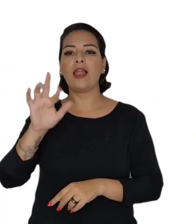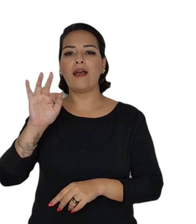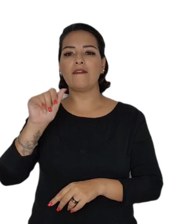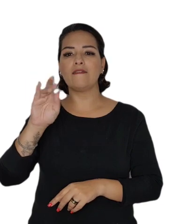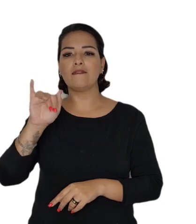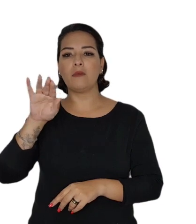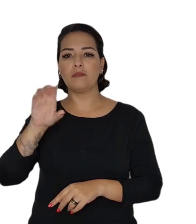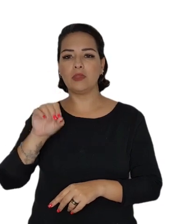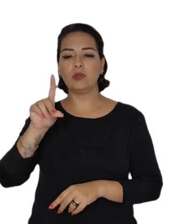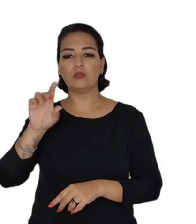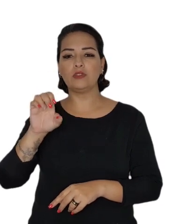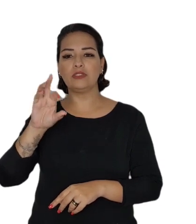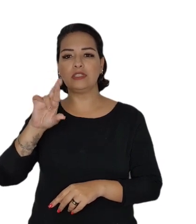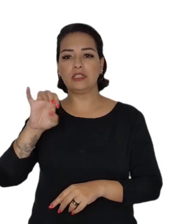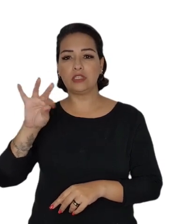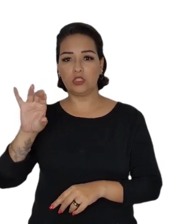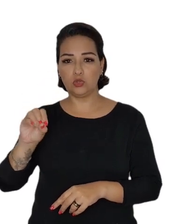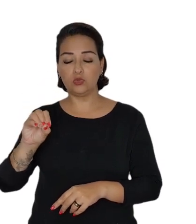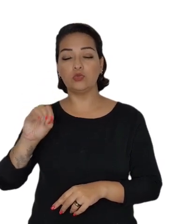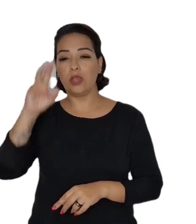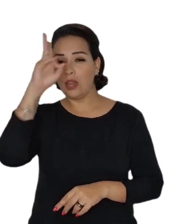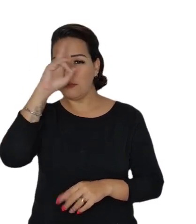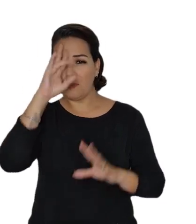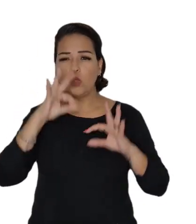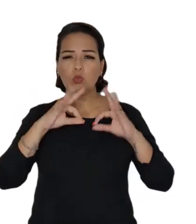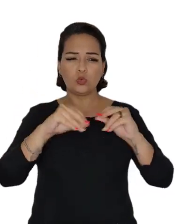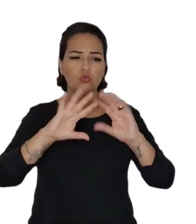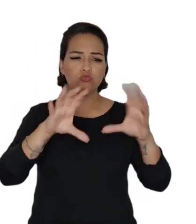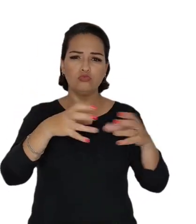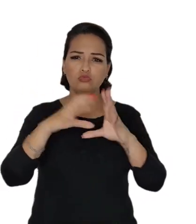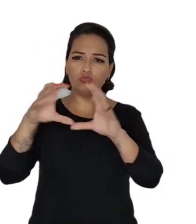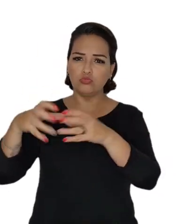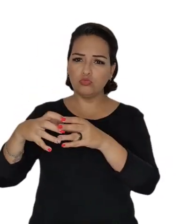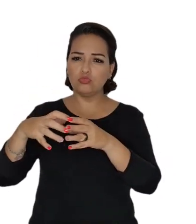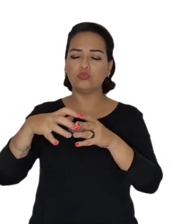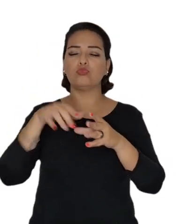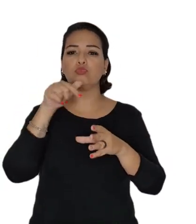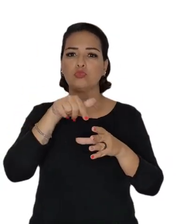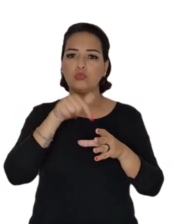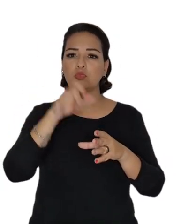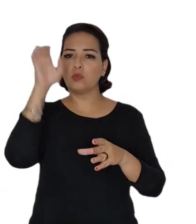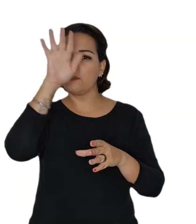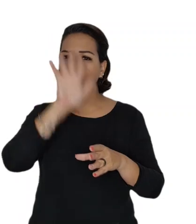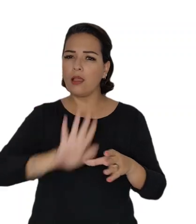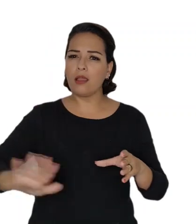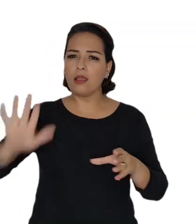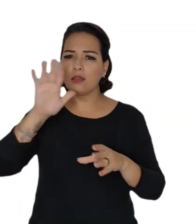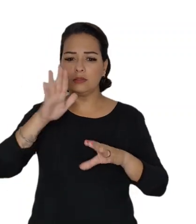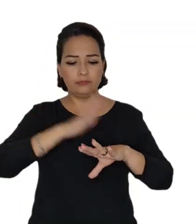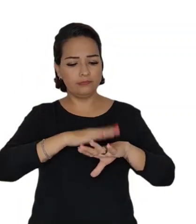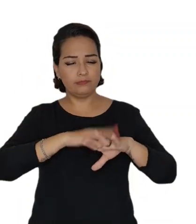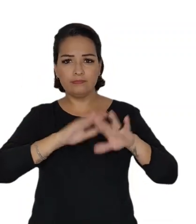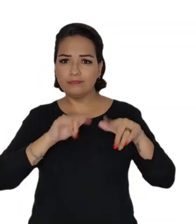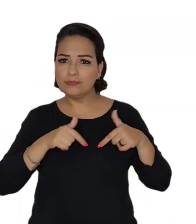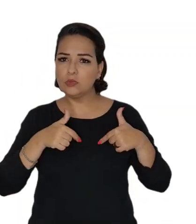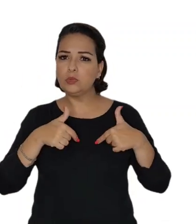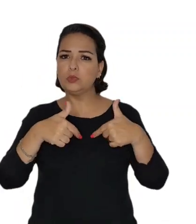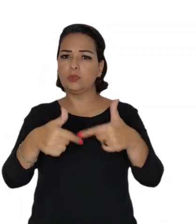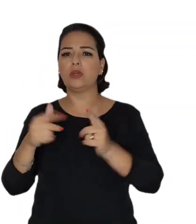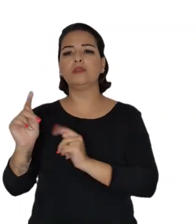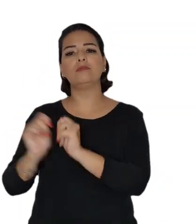Um lembrete para todas as entidades do Brasil, para que estejam cada vez mais